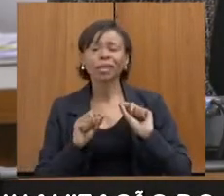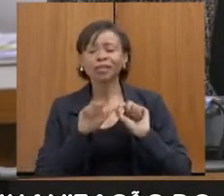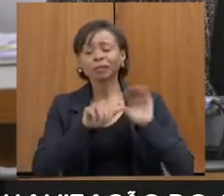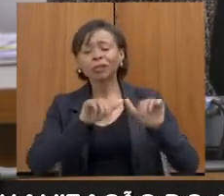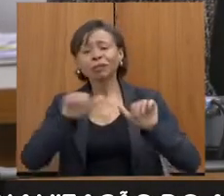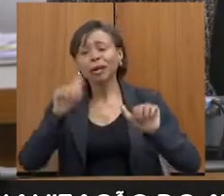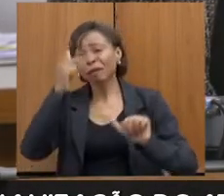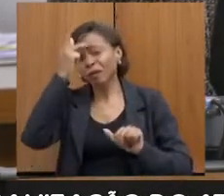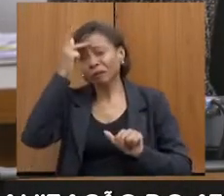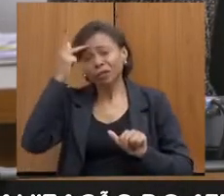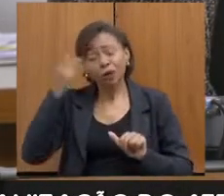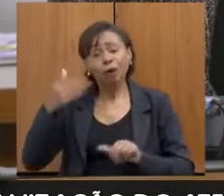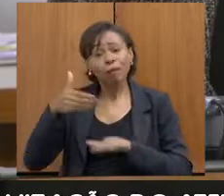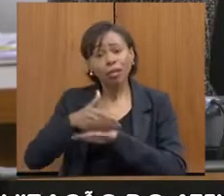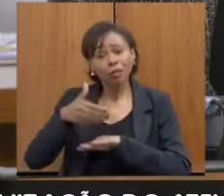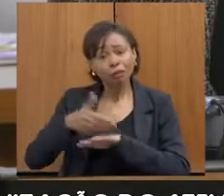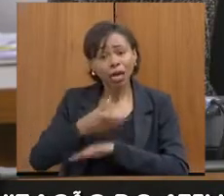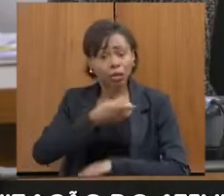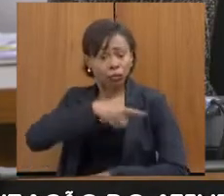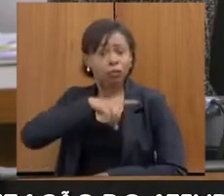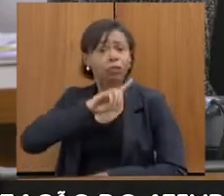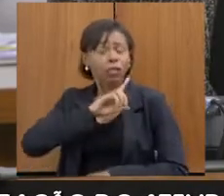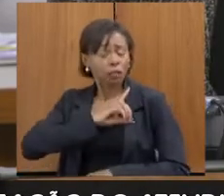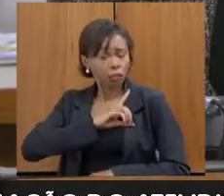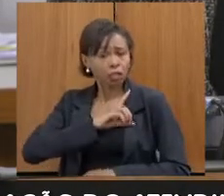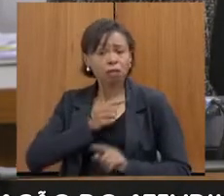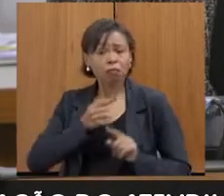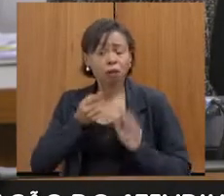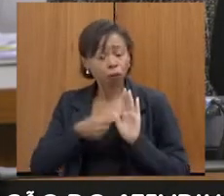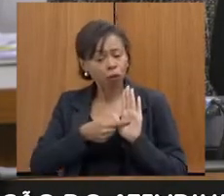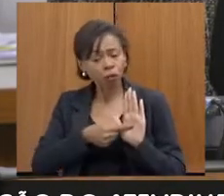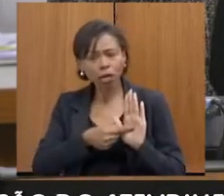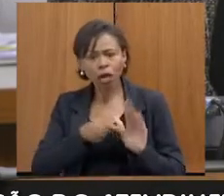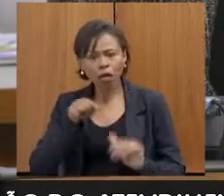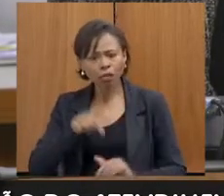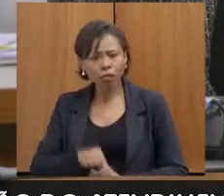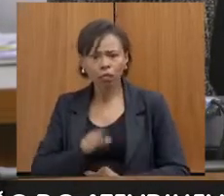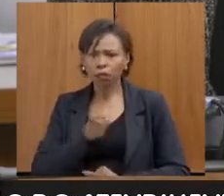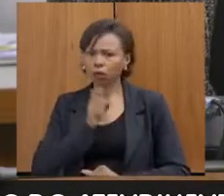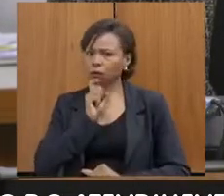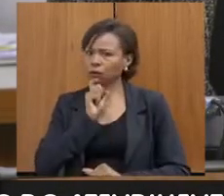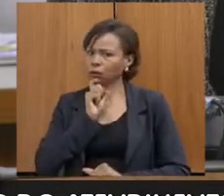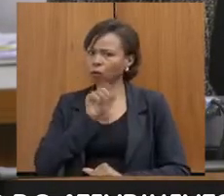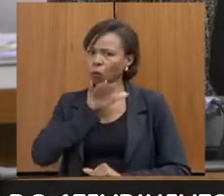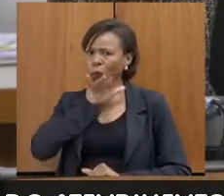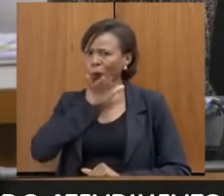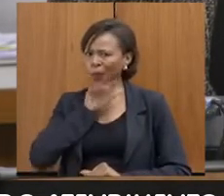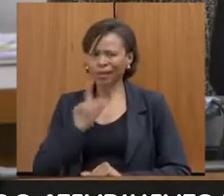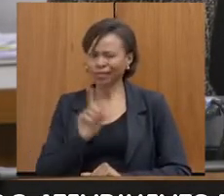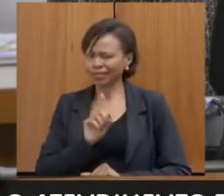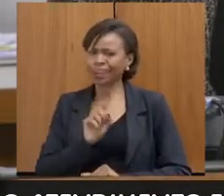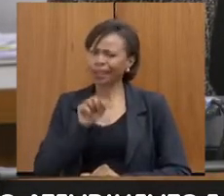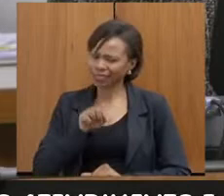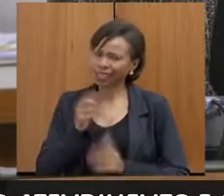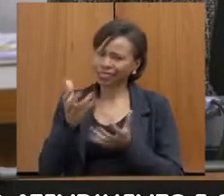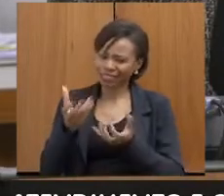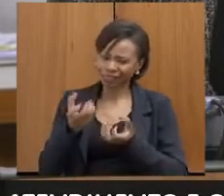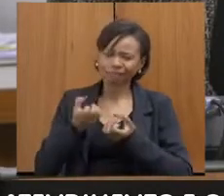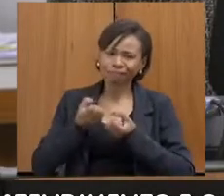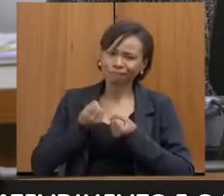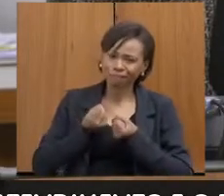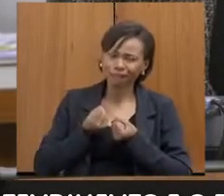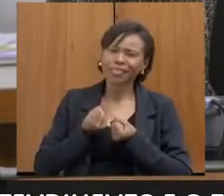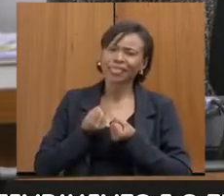delegacia e para entender que aquele ambiente ali não é simplesmente esse ambiente frio, seco mesmo de delegacia, é um ambiente acolhedor, é ambiente que a gente está ali para receber e